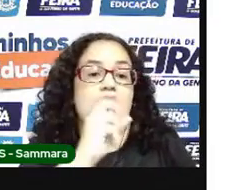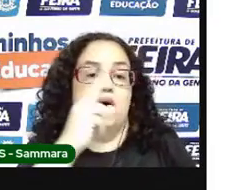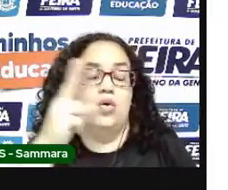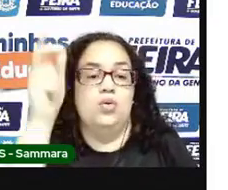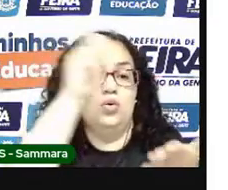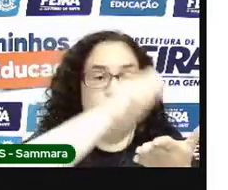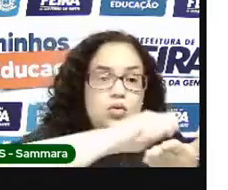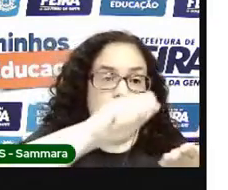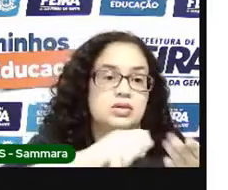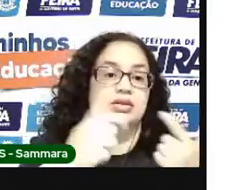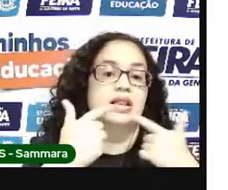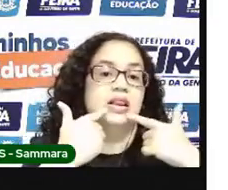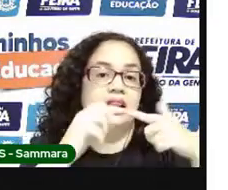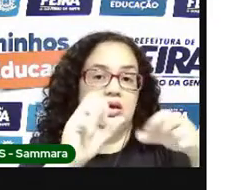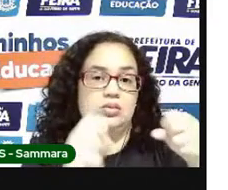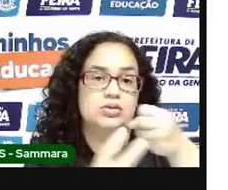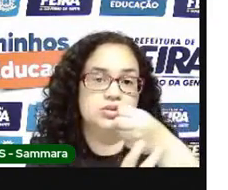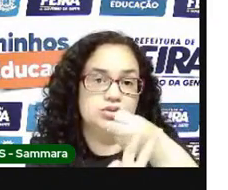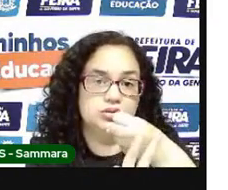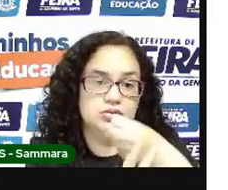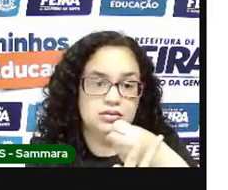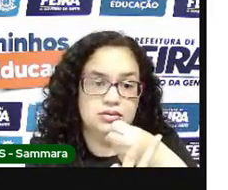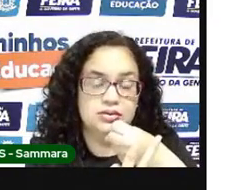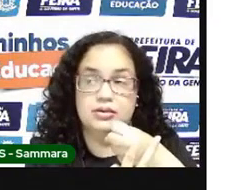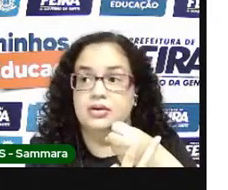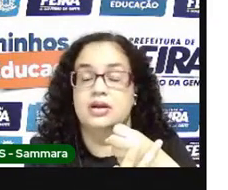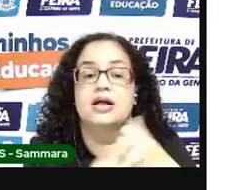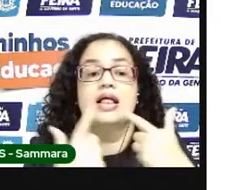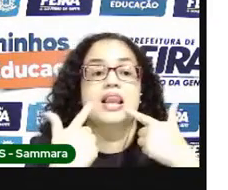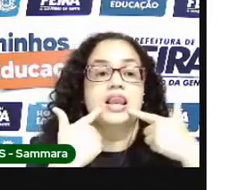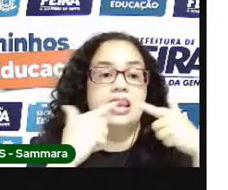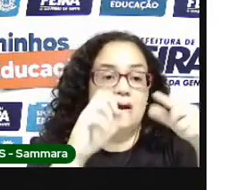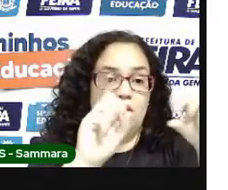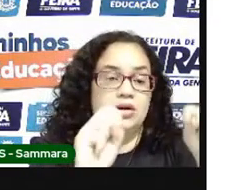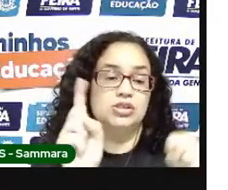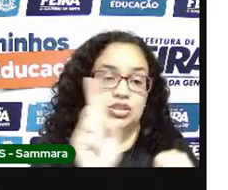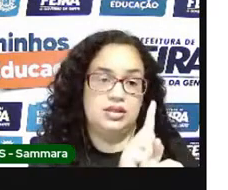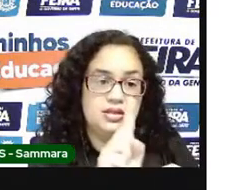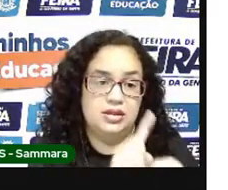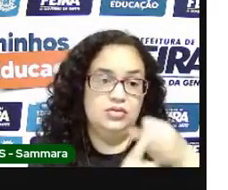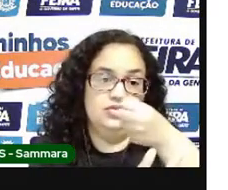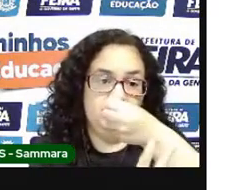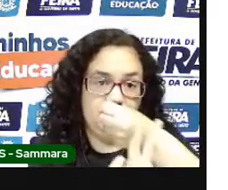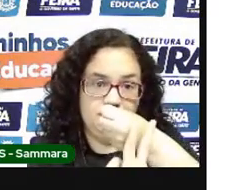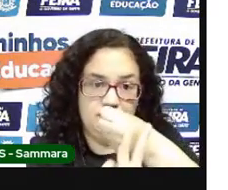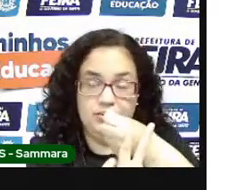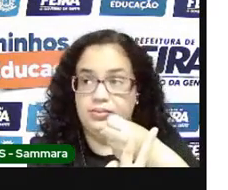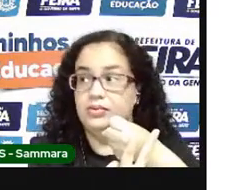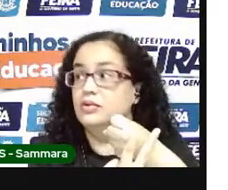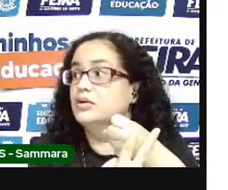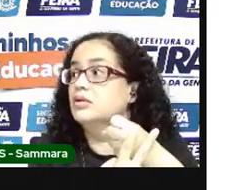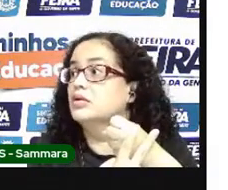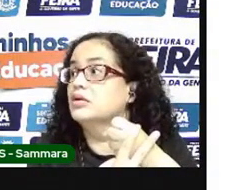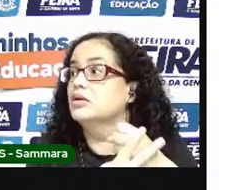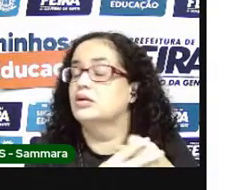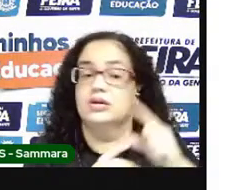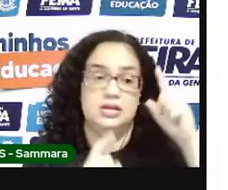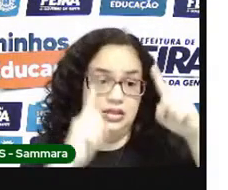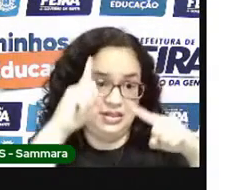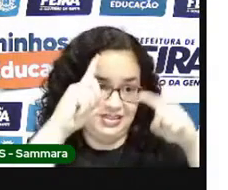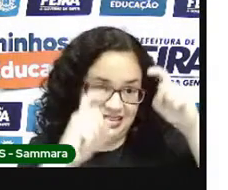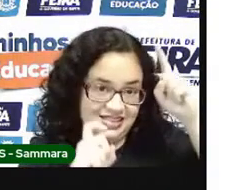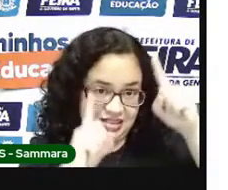linguagem verbal. E na linguagem não verbal, o nosso corpo, as nossas expressões